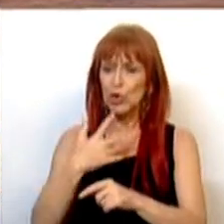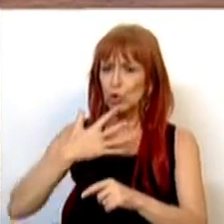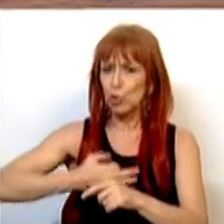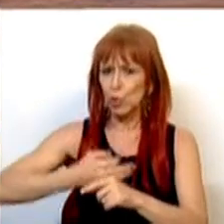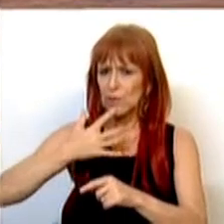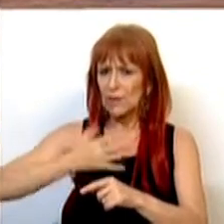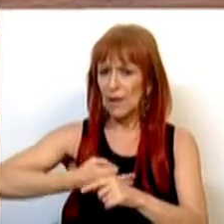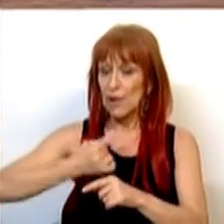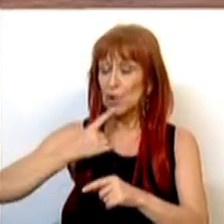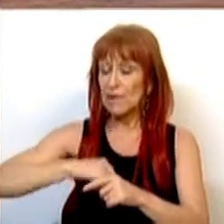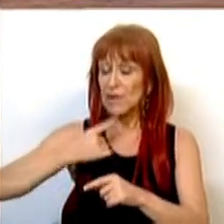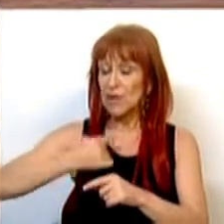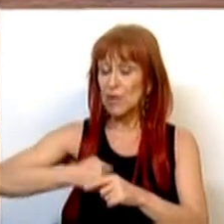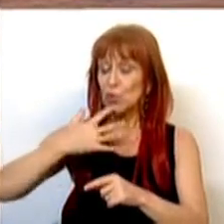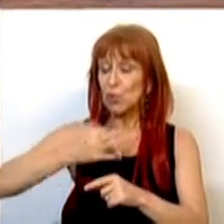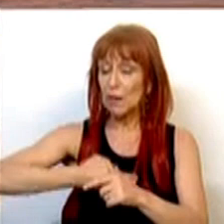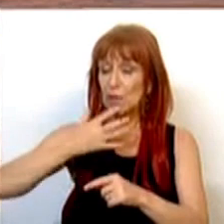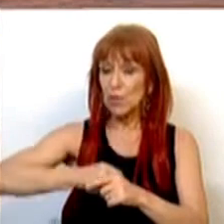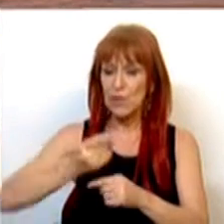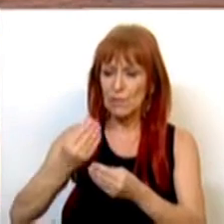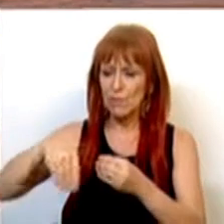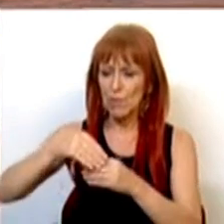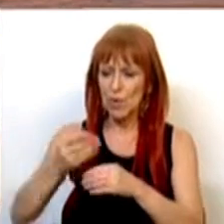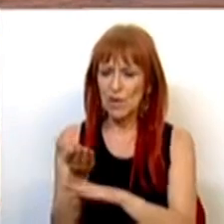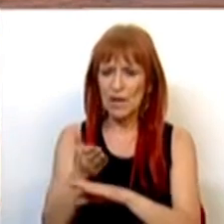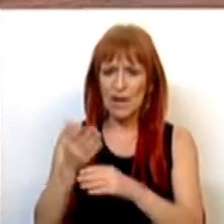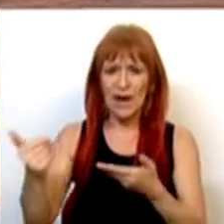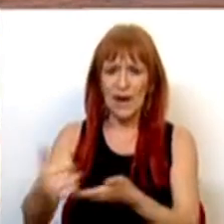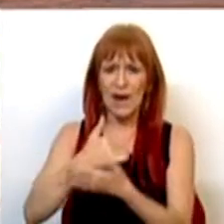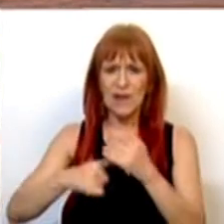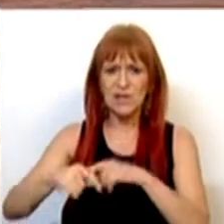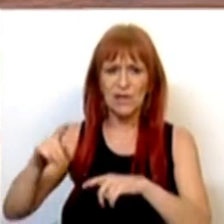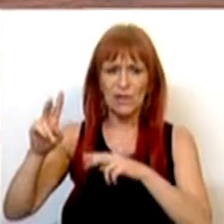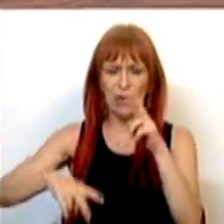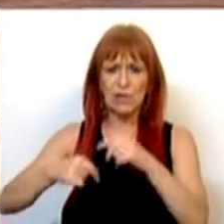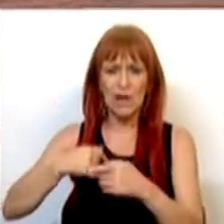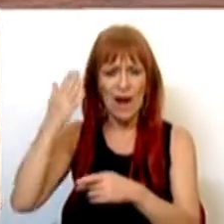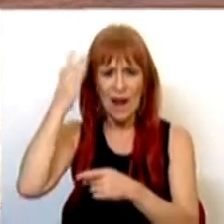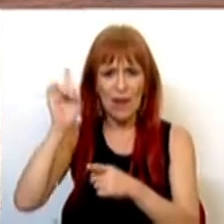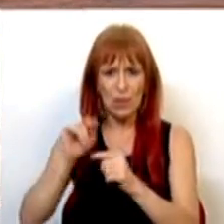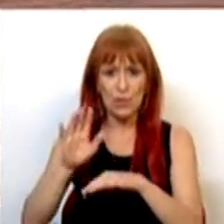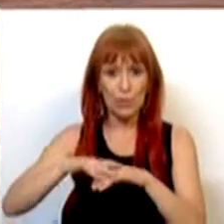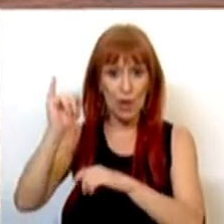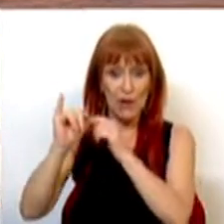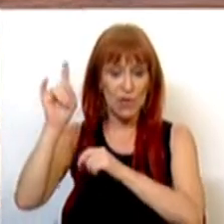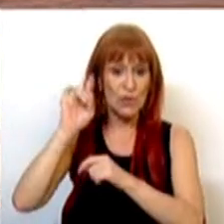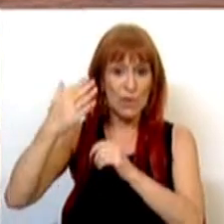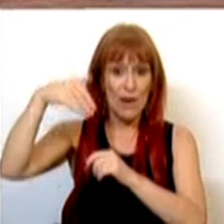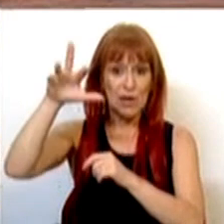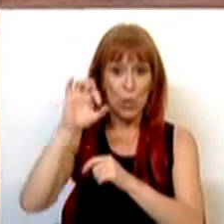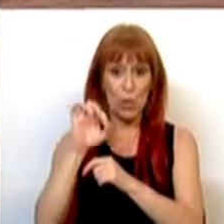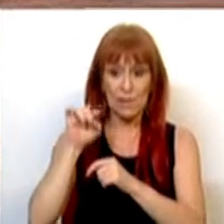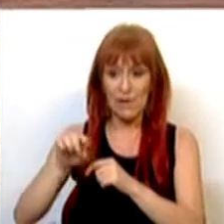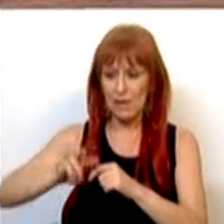totalidade, repito, da totalidade do acréscimo da receita fiscal não prevista decorrente da inflação no valor de mais de 8 mil